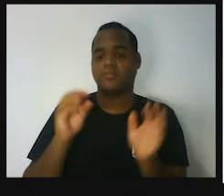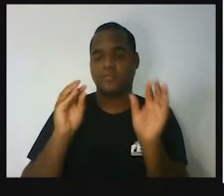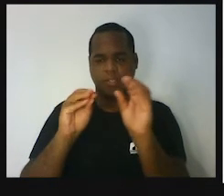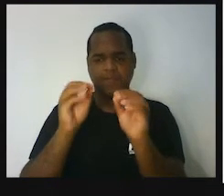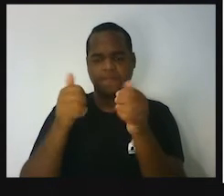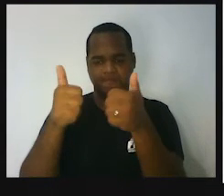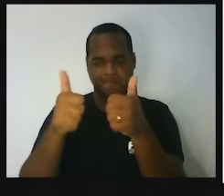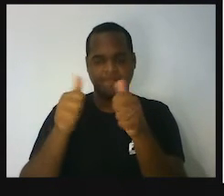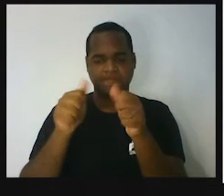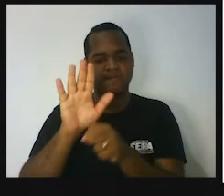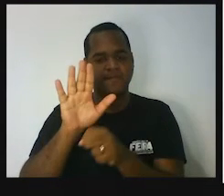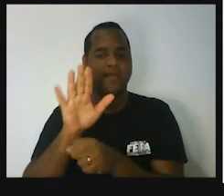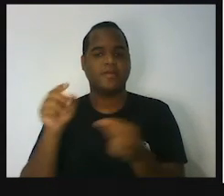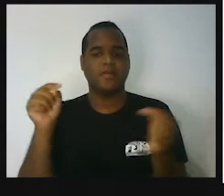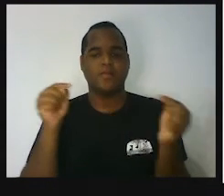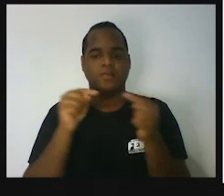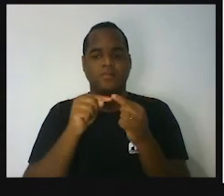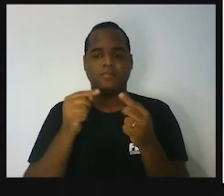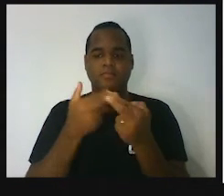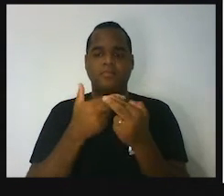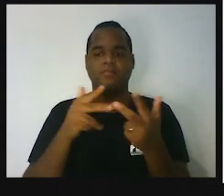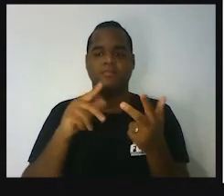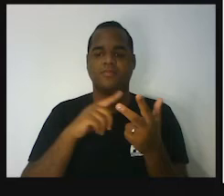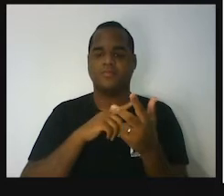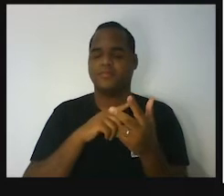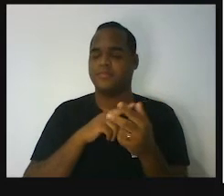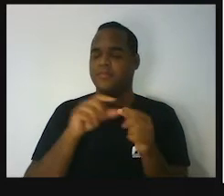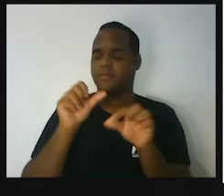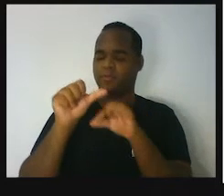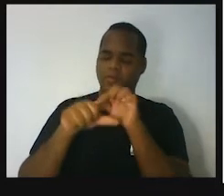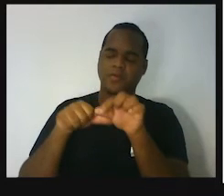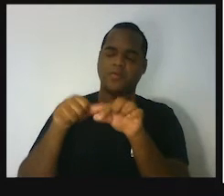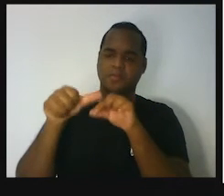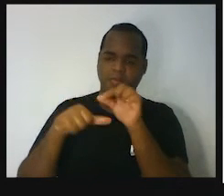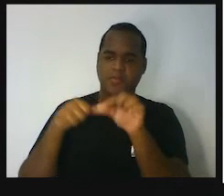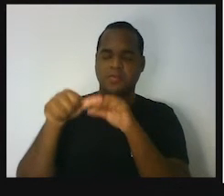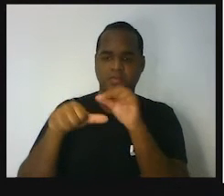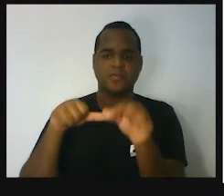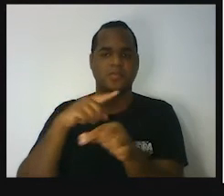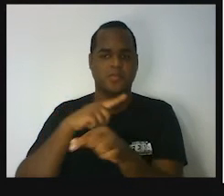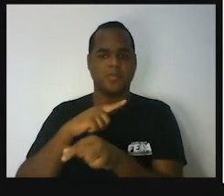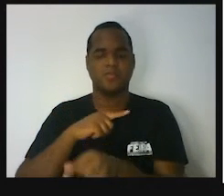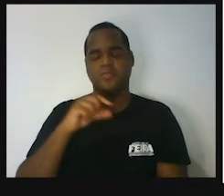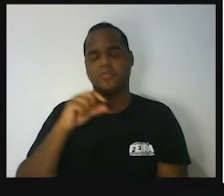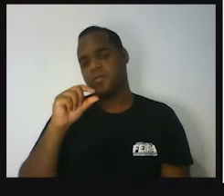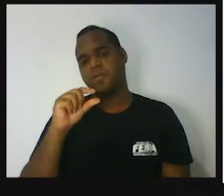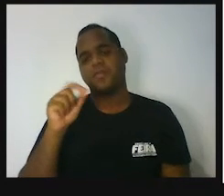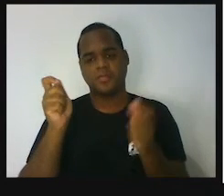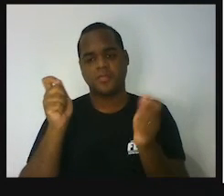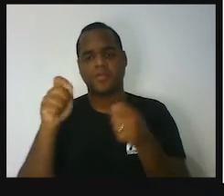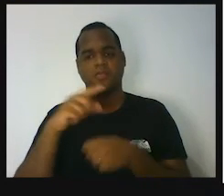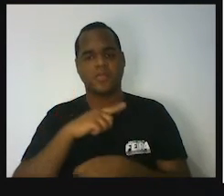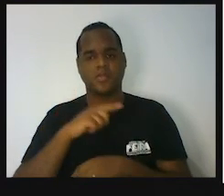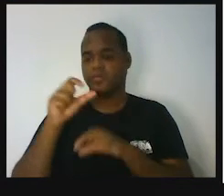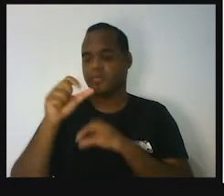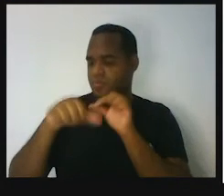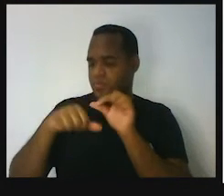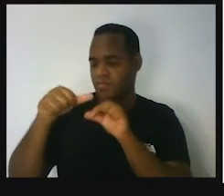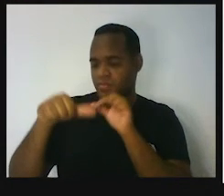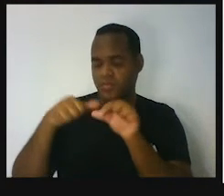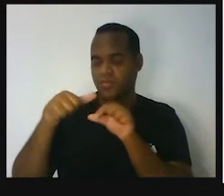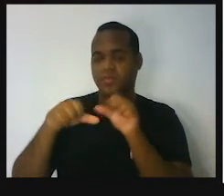mas a situação aqui muda um pouquinho. Ó, essa situação aqui muda um pouquinho